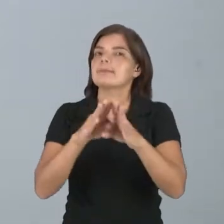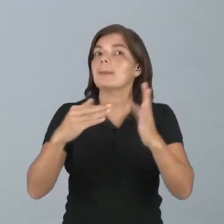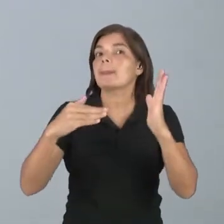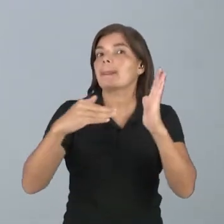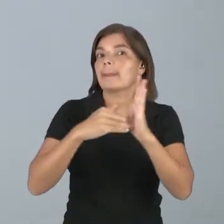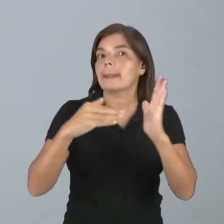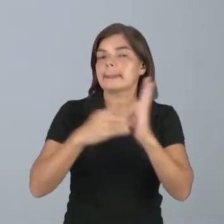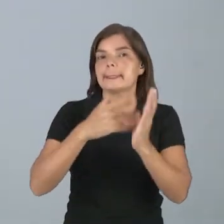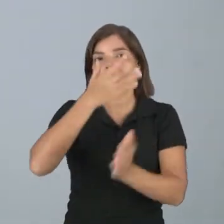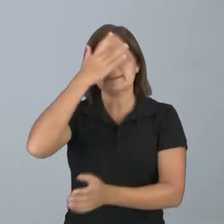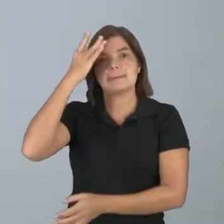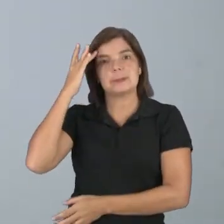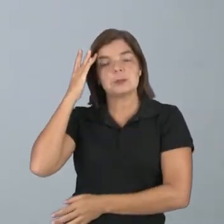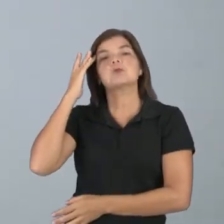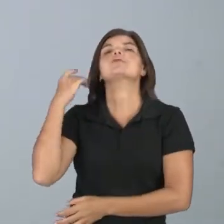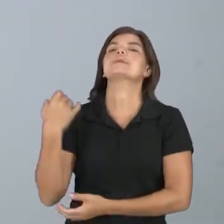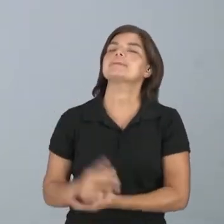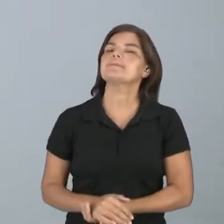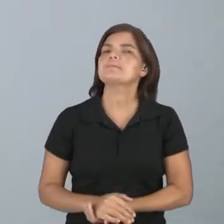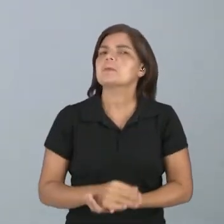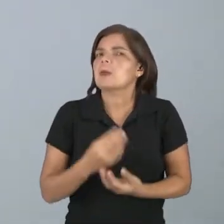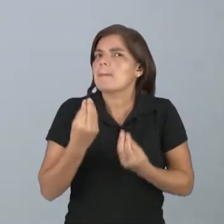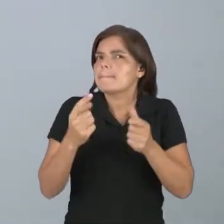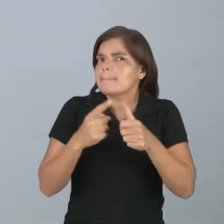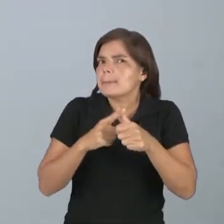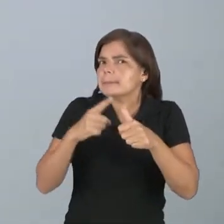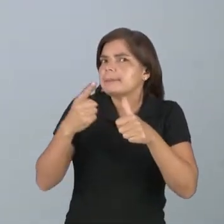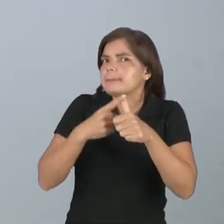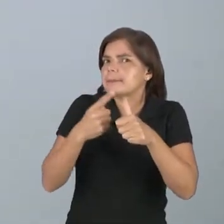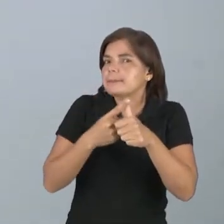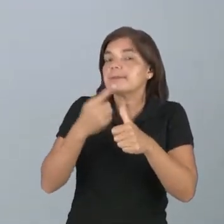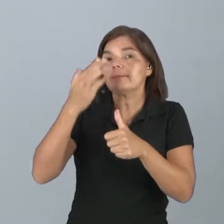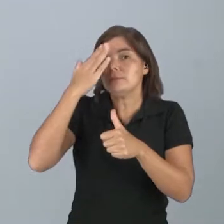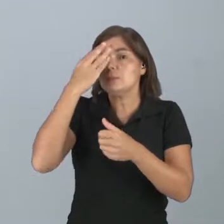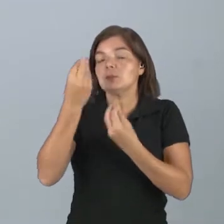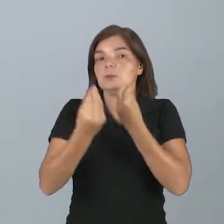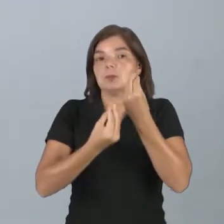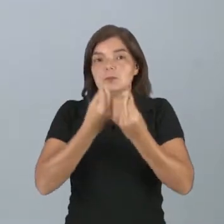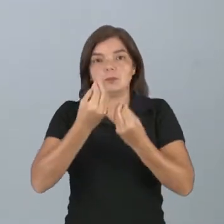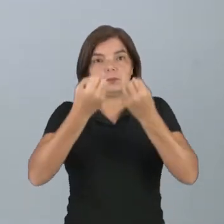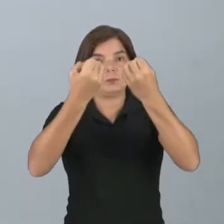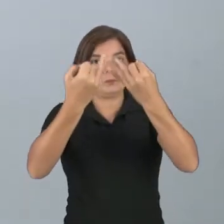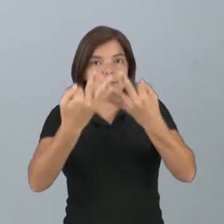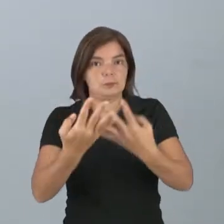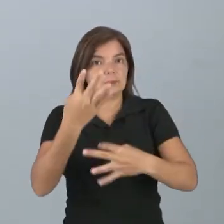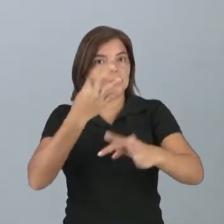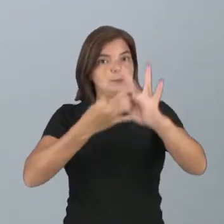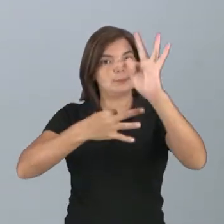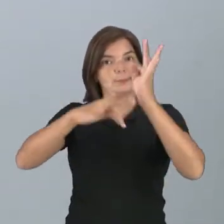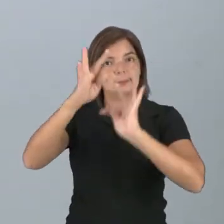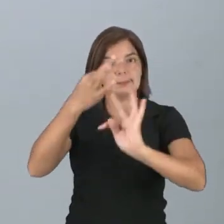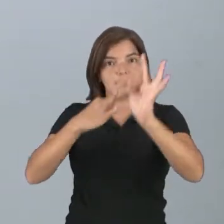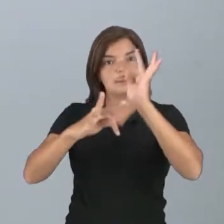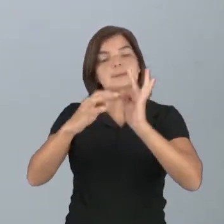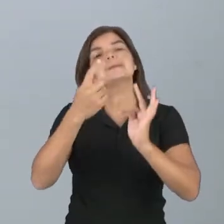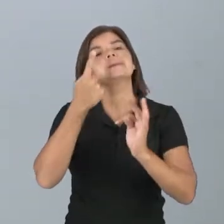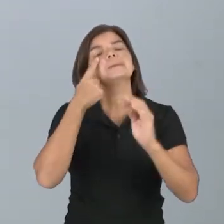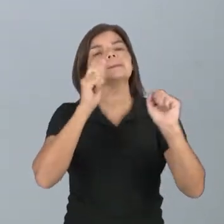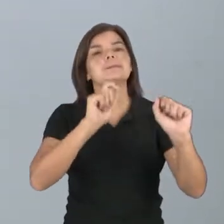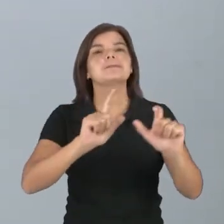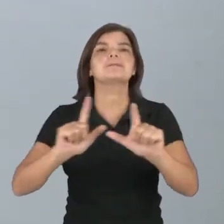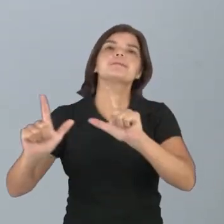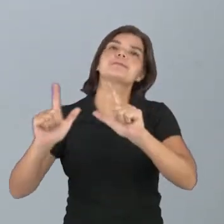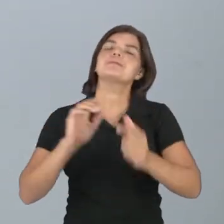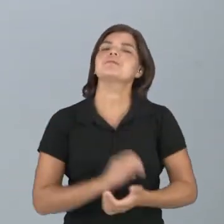dos civis. Mas, primeiramente, vamos entender o conceito de tecnologia. Vamos lá comigo então? Então,